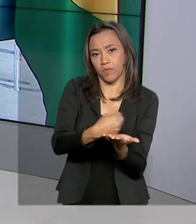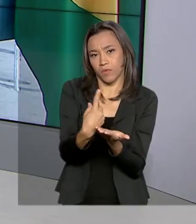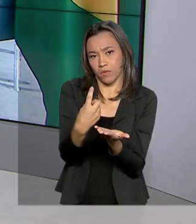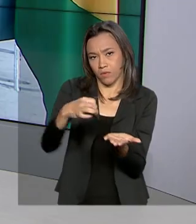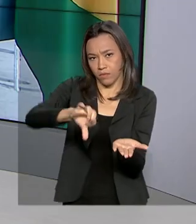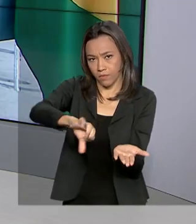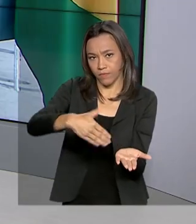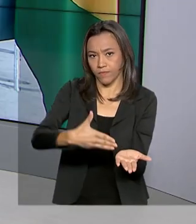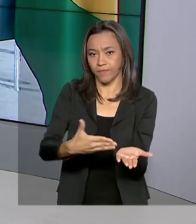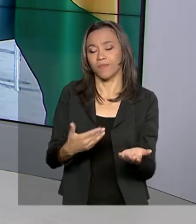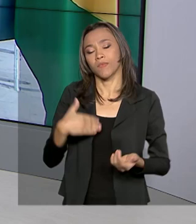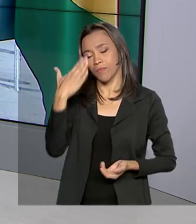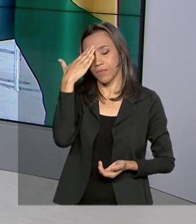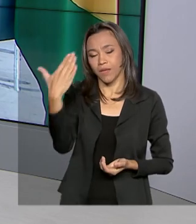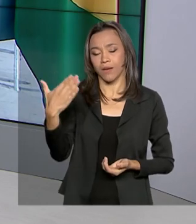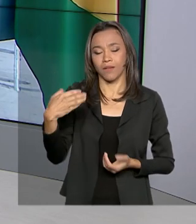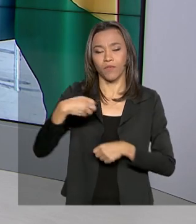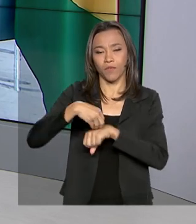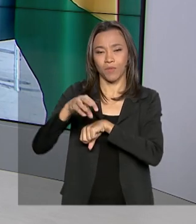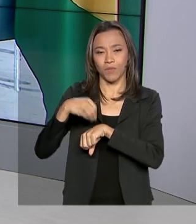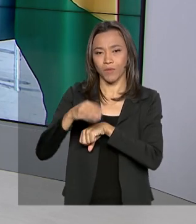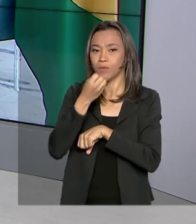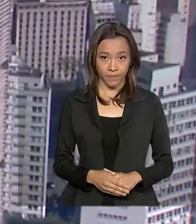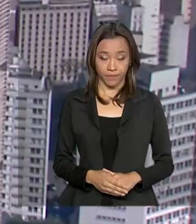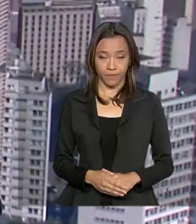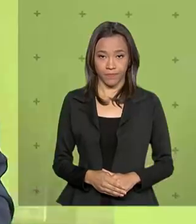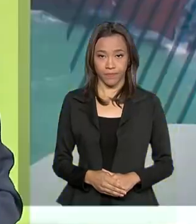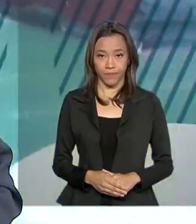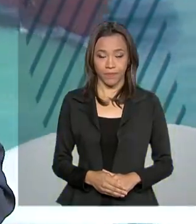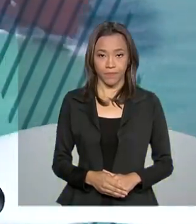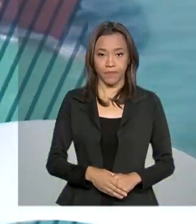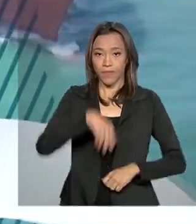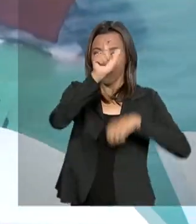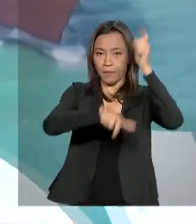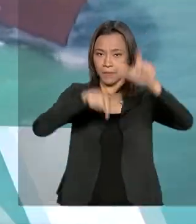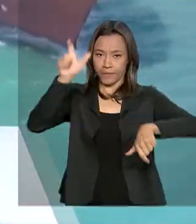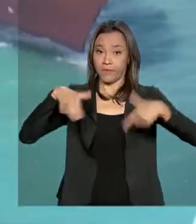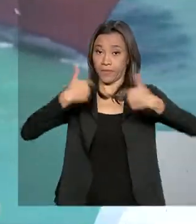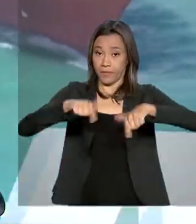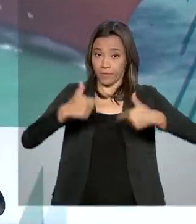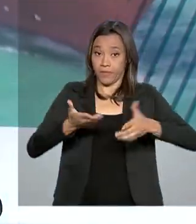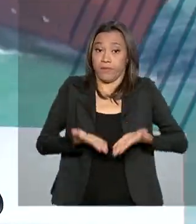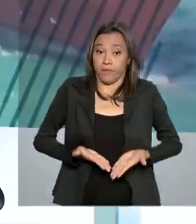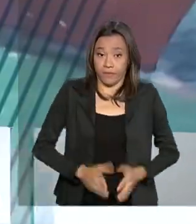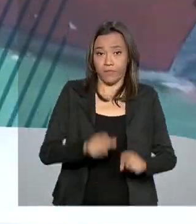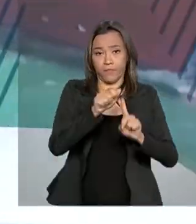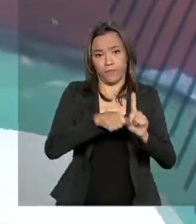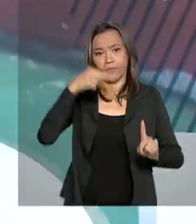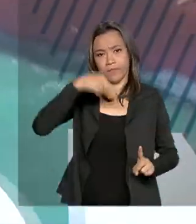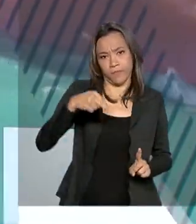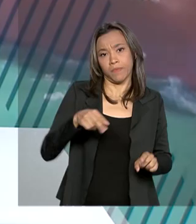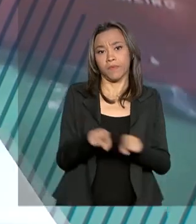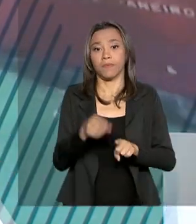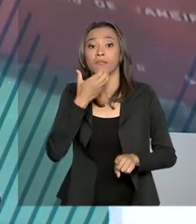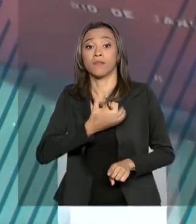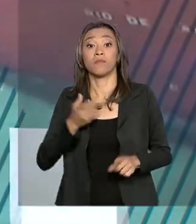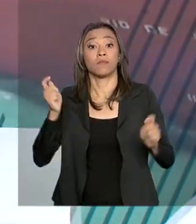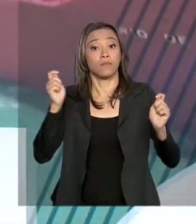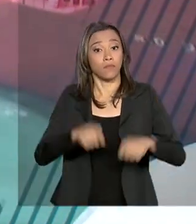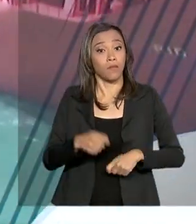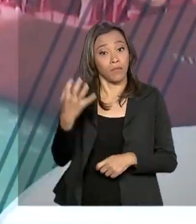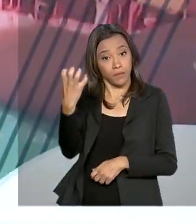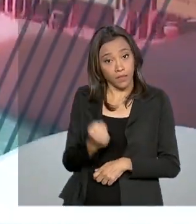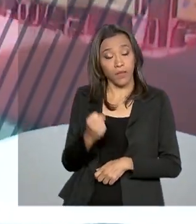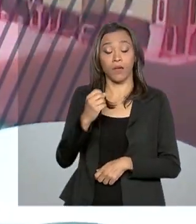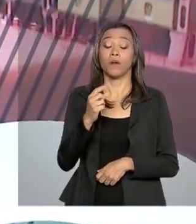Tá certo, Dani. Obrigado pelas informações. Uma boa tarde para você aí. Trabalhadores nascidos em novembro e dezembro já podem fazer o